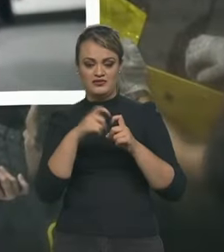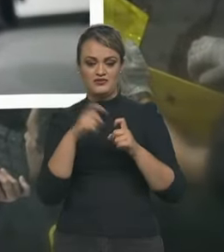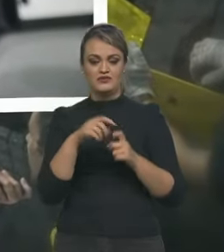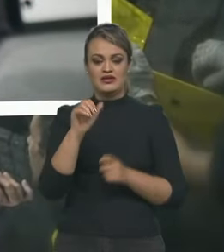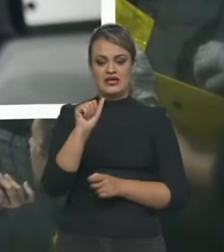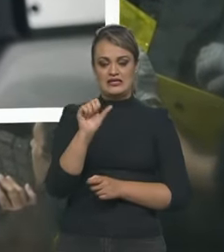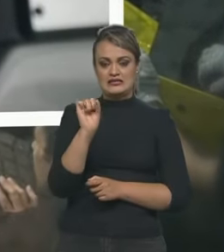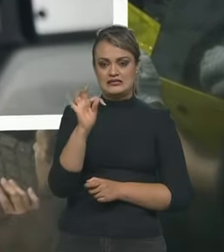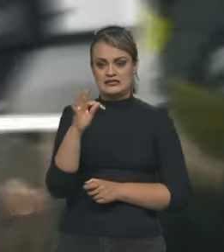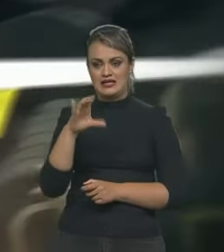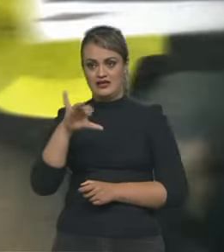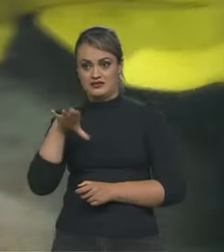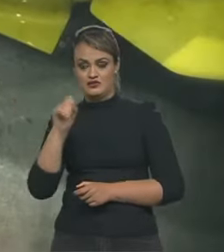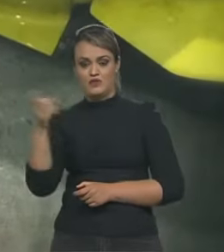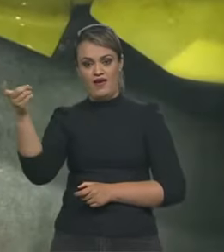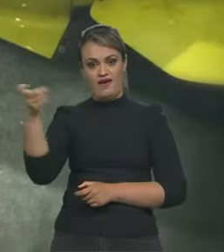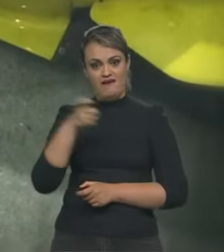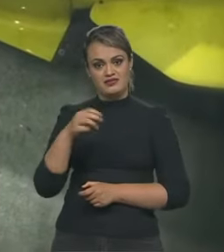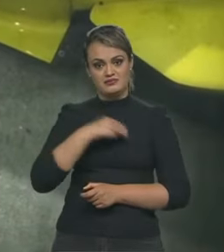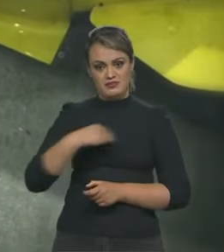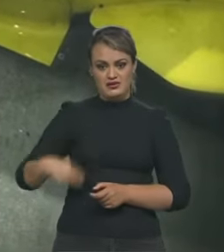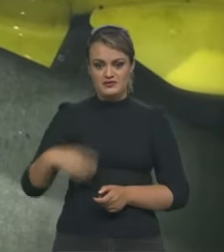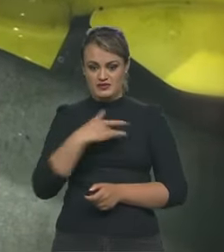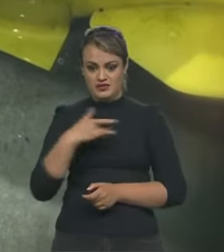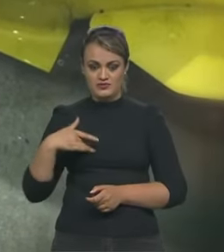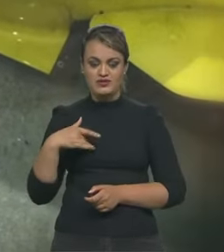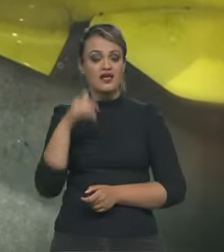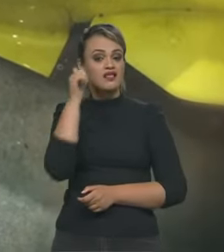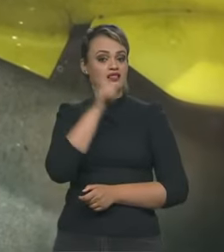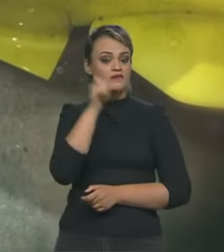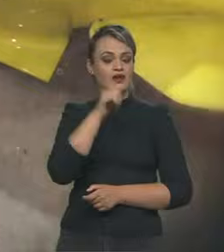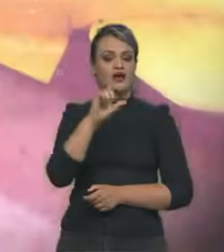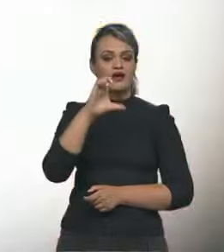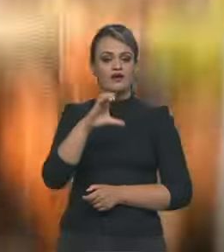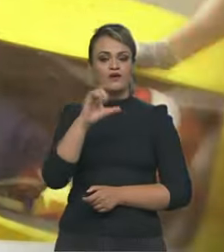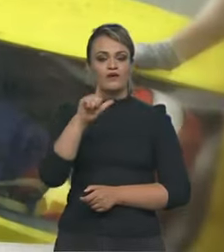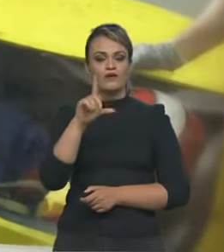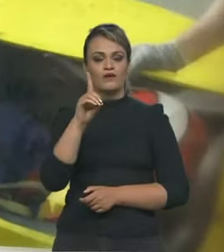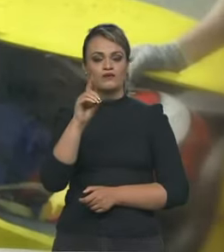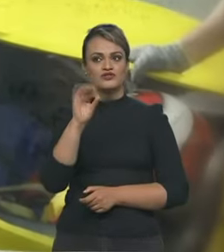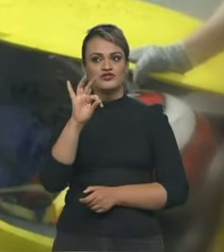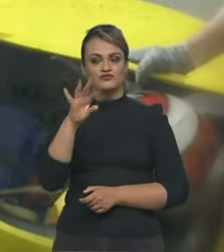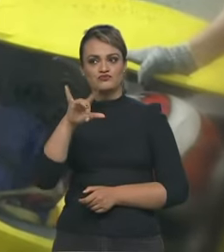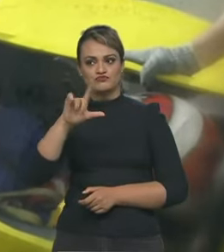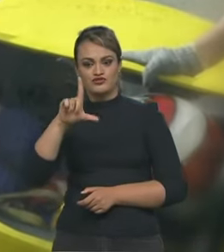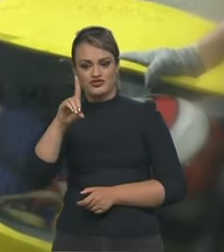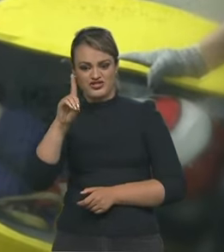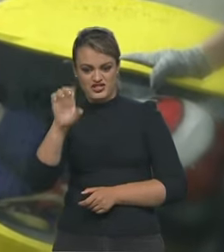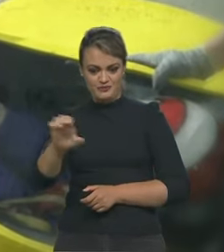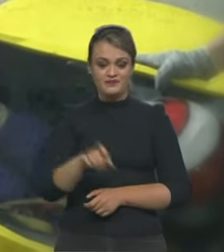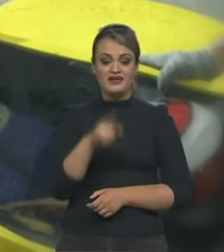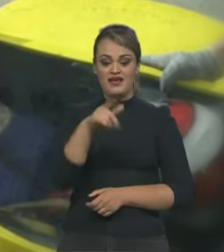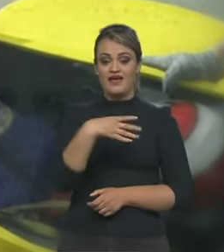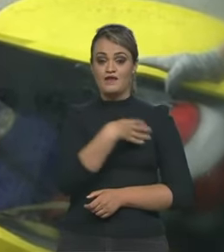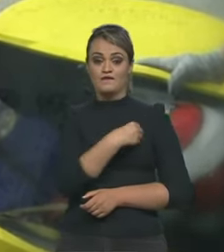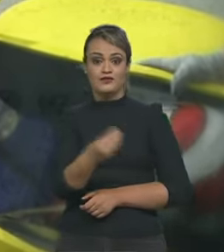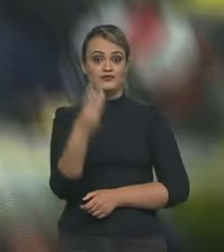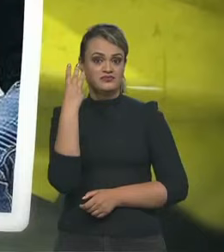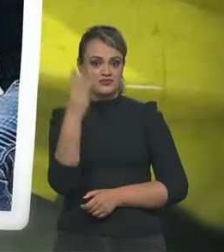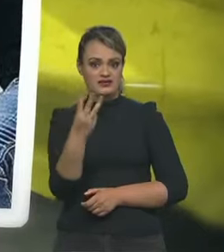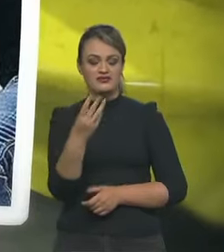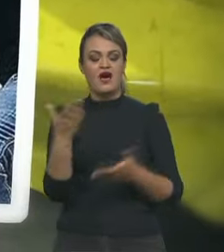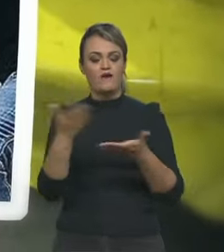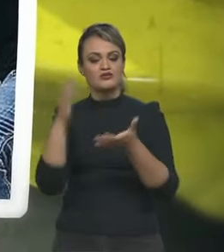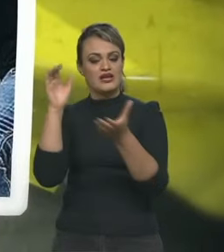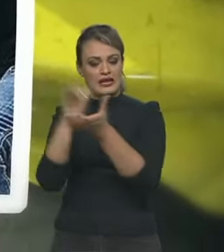Souto Maior, ex-ministro da Saúde e da dona Clotilde Piquet. Pai de sete filhos, de três uniões, Piquet é casado